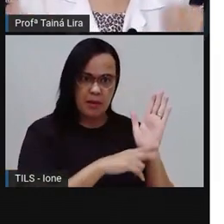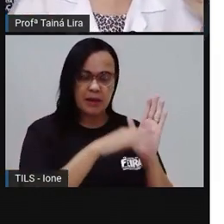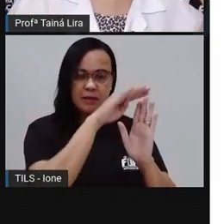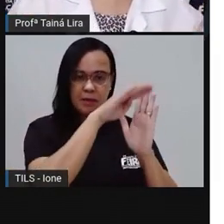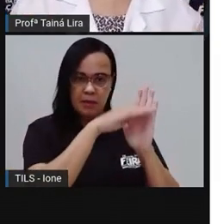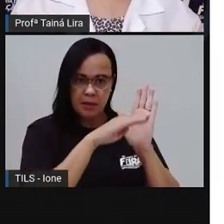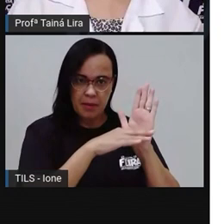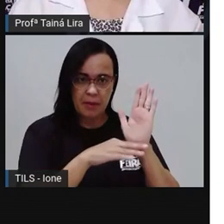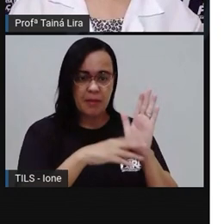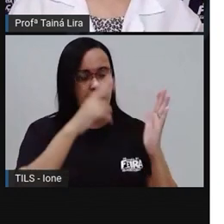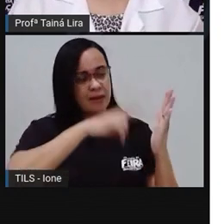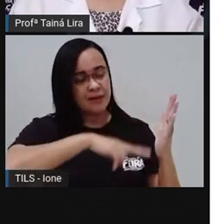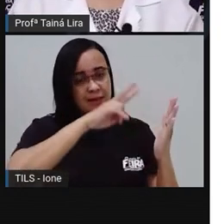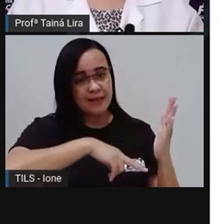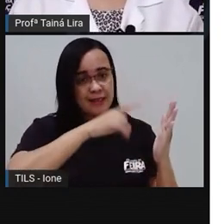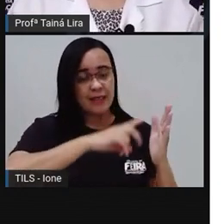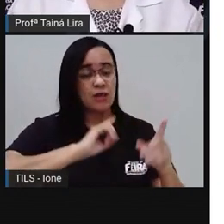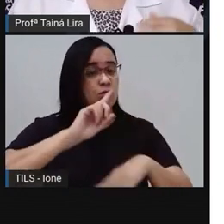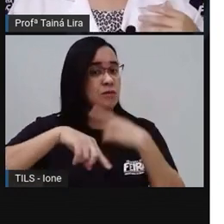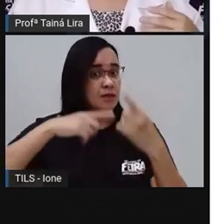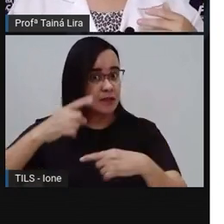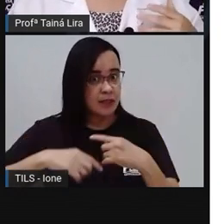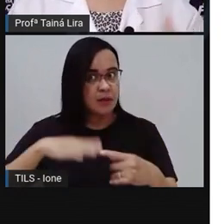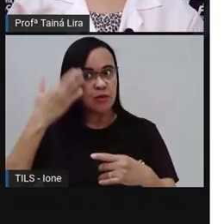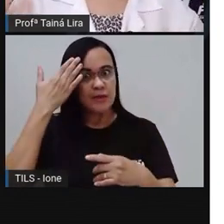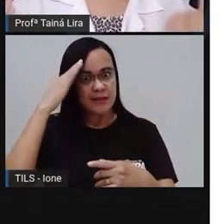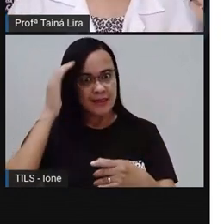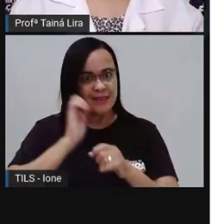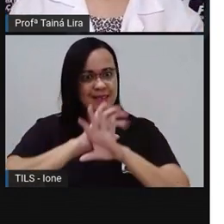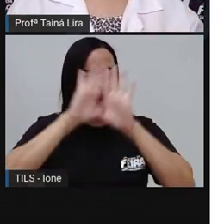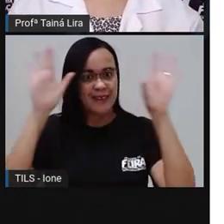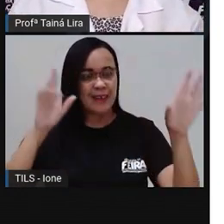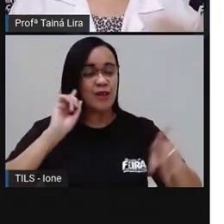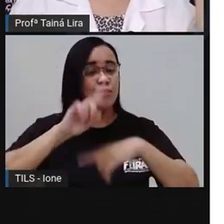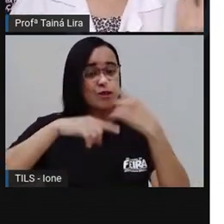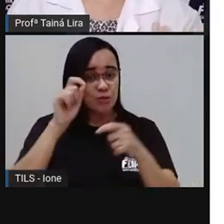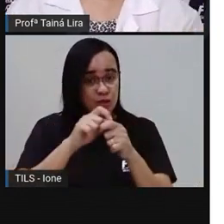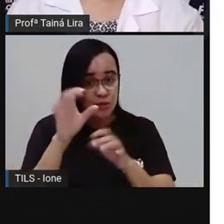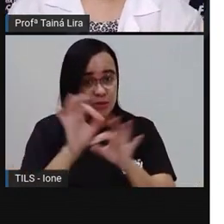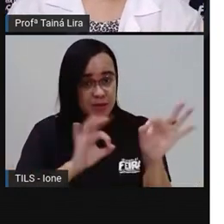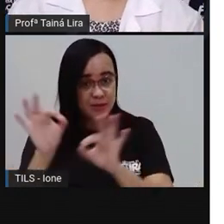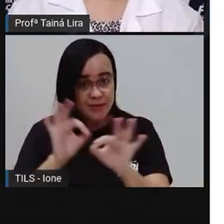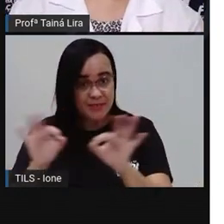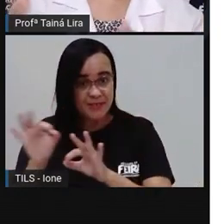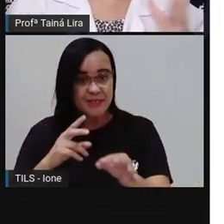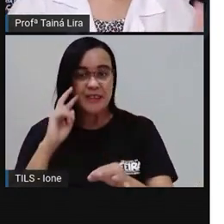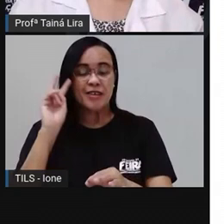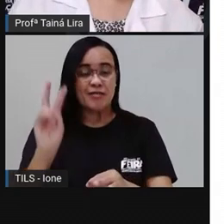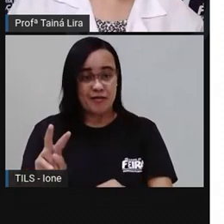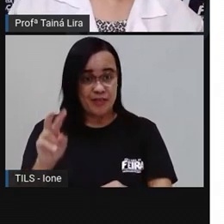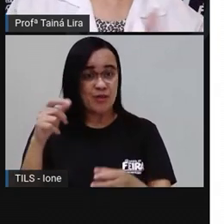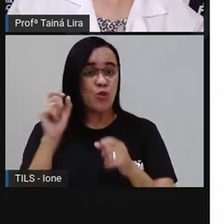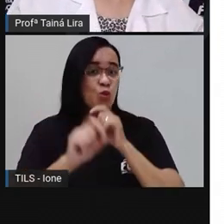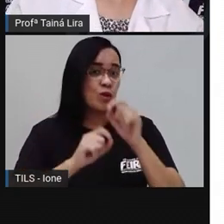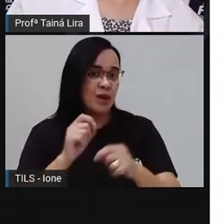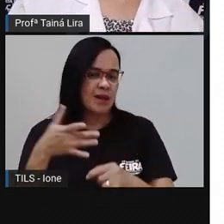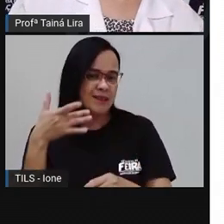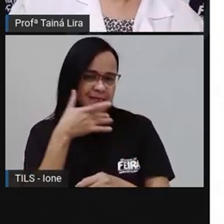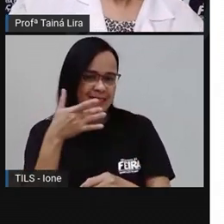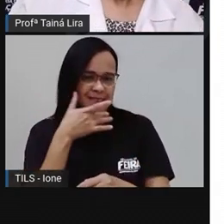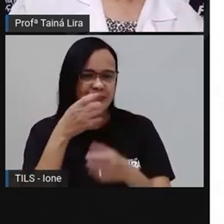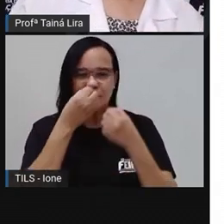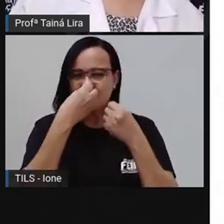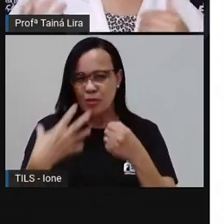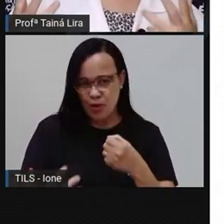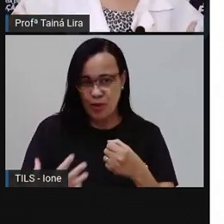depois fizemos a receita, né? Vimos que deu certo, que é uma delícia, o brigadeiro, tá